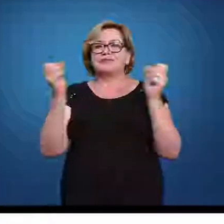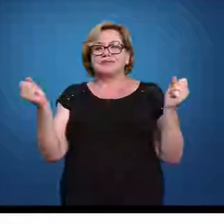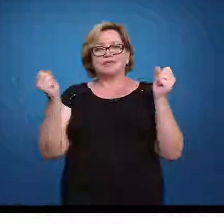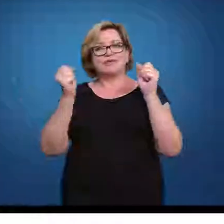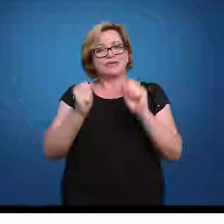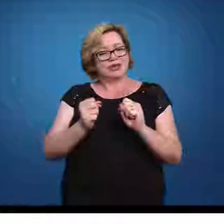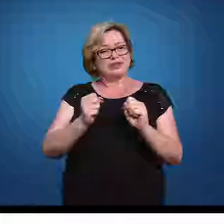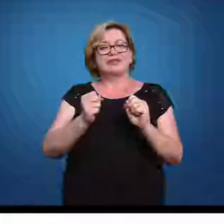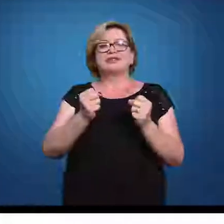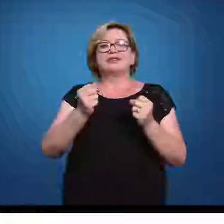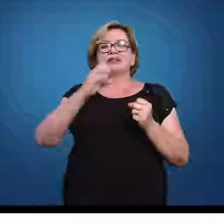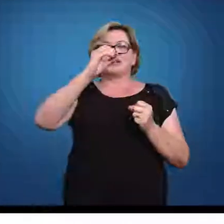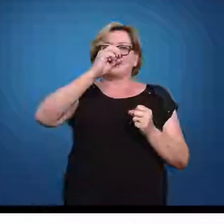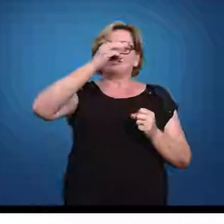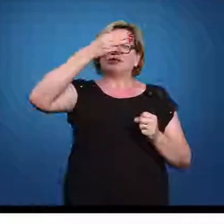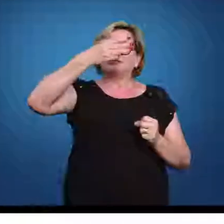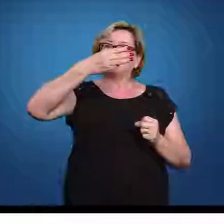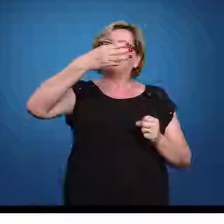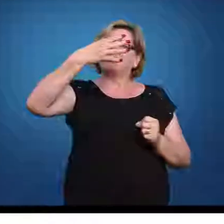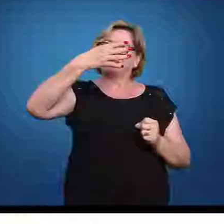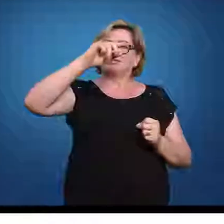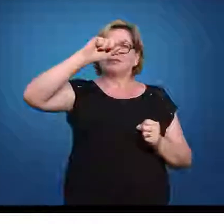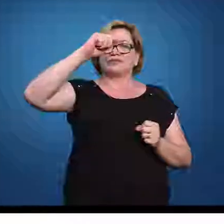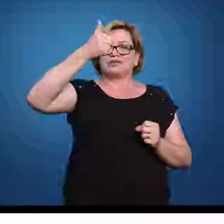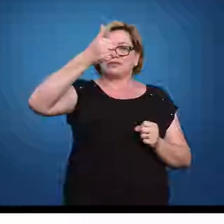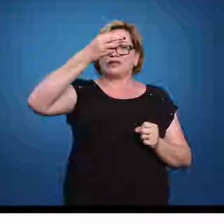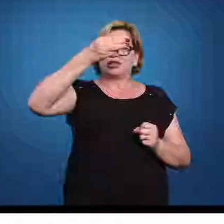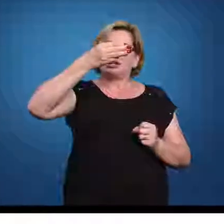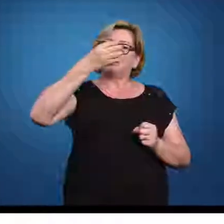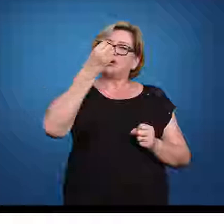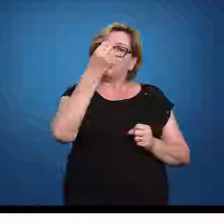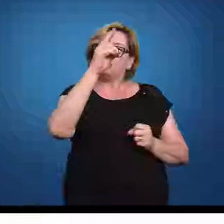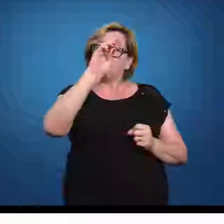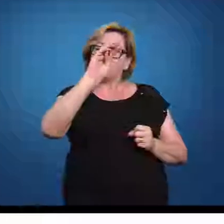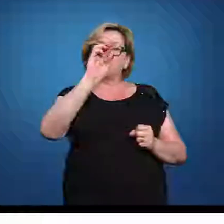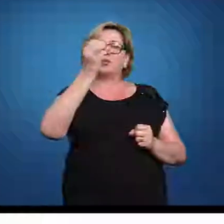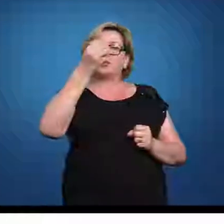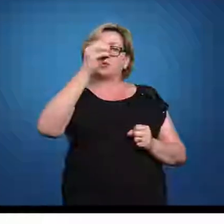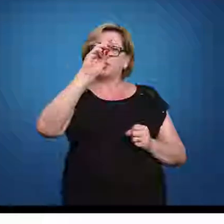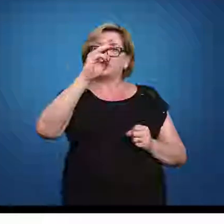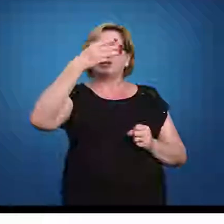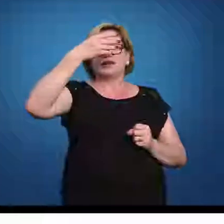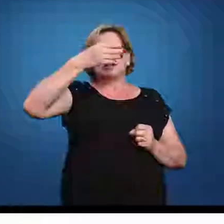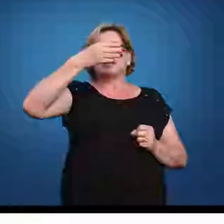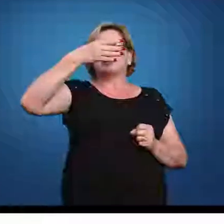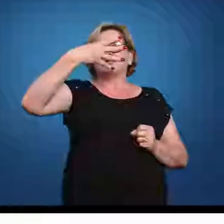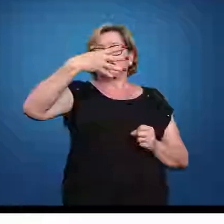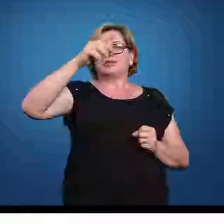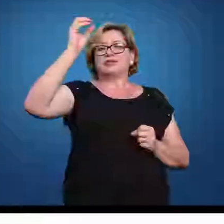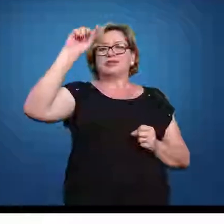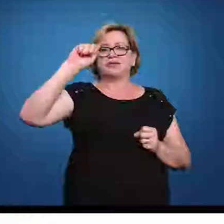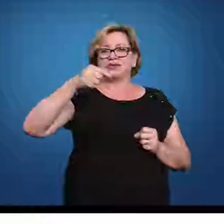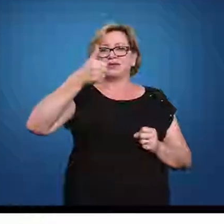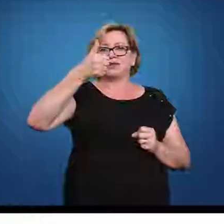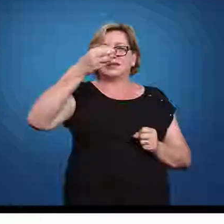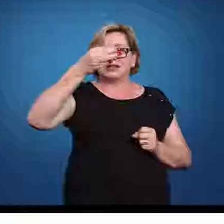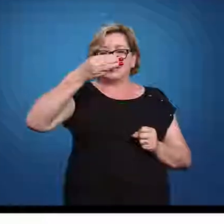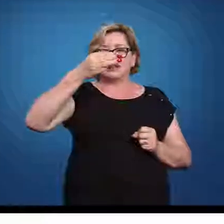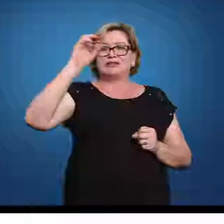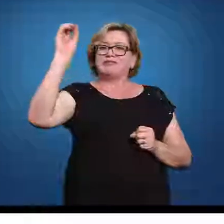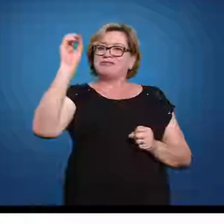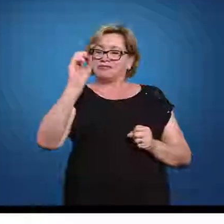um decimal, 0,34,13, ou, se preferir, de maneira percentual. Vamos para a letra B?